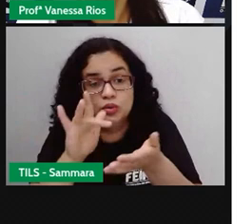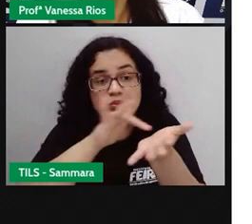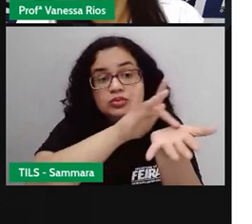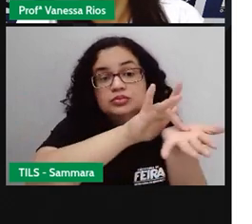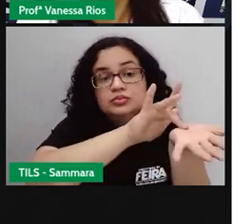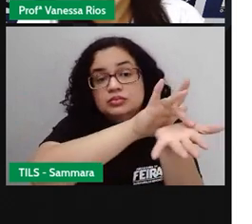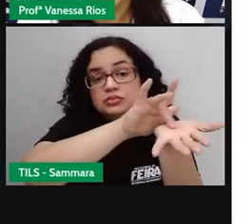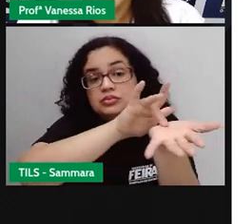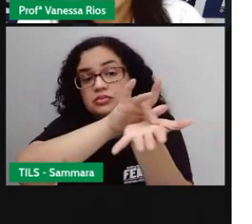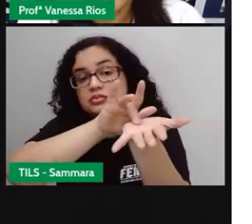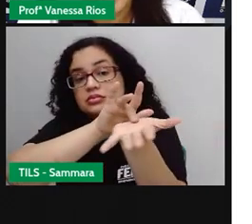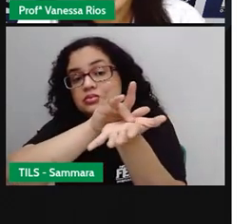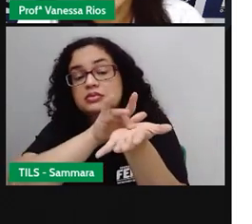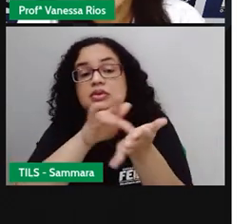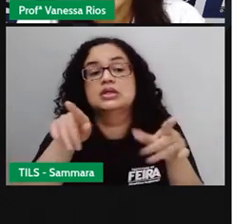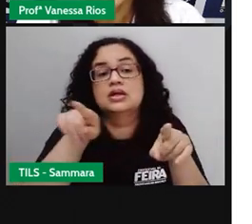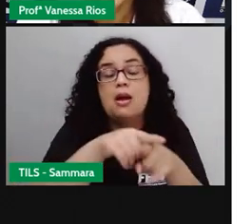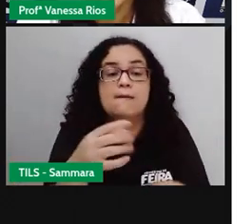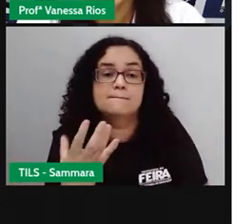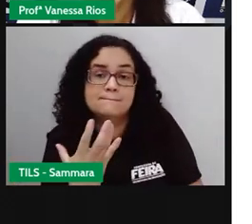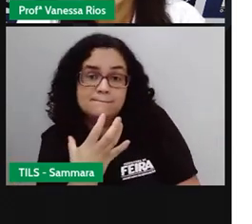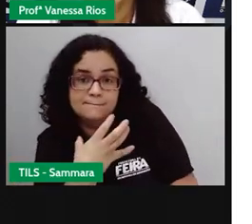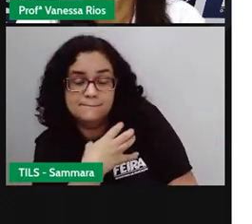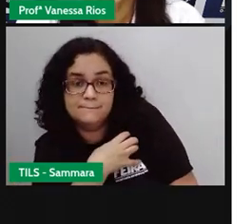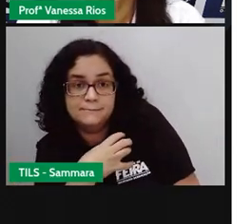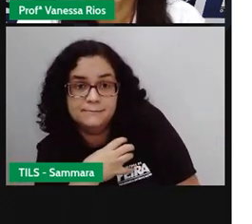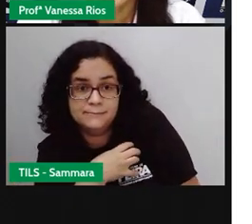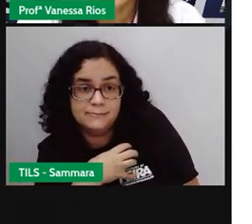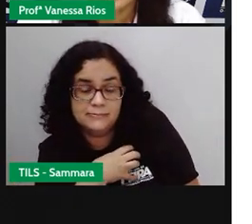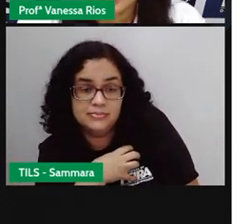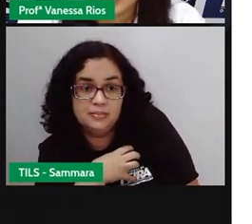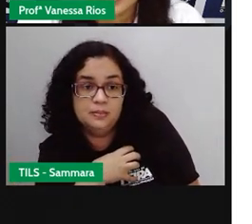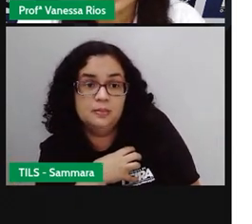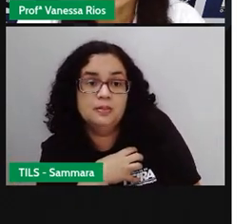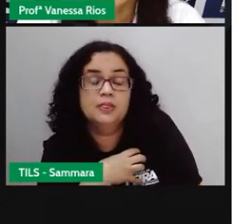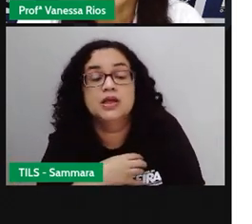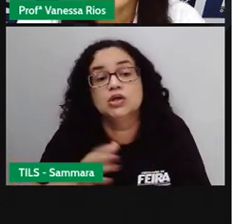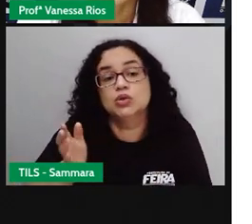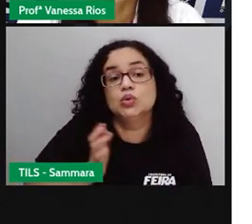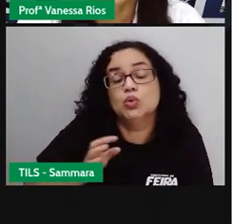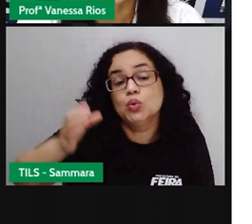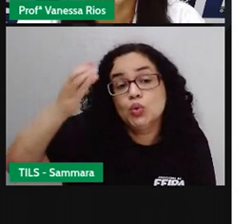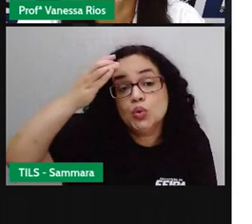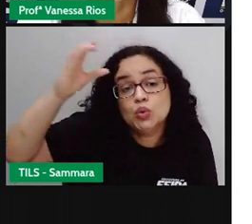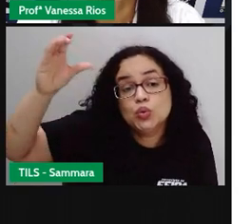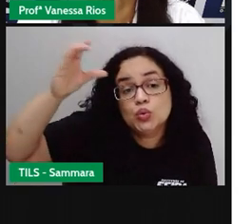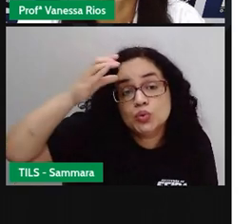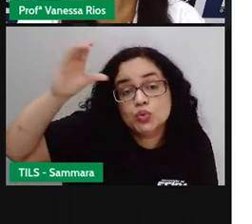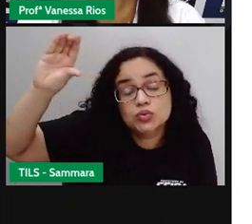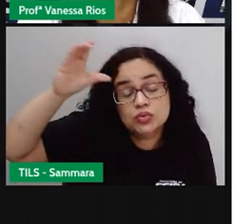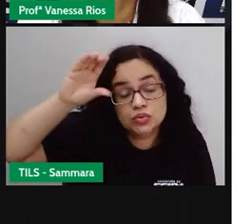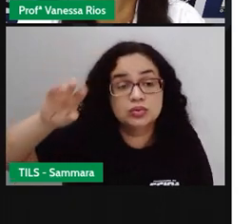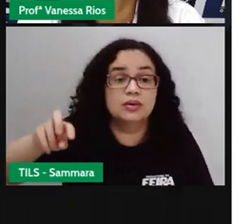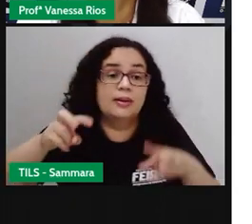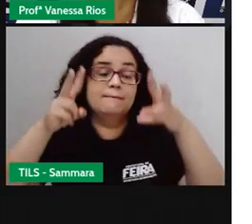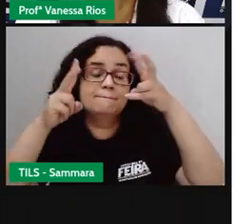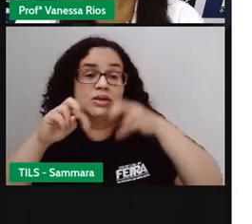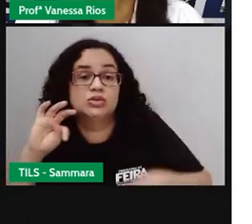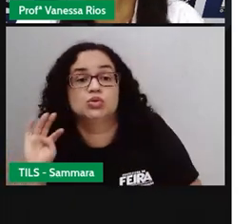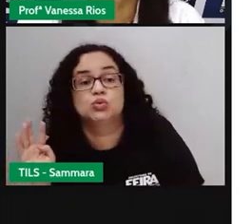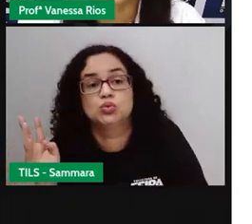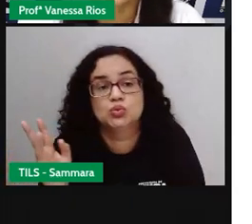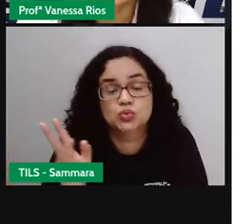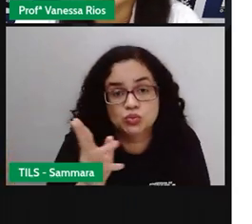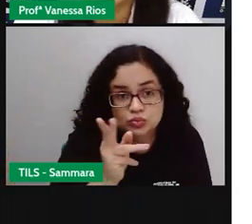pertencentes também ao povo baiano. E isso favorece a nossa riqueza cultural, né, e a gente observa tudo isso